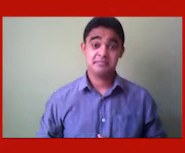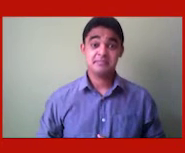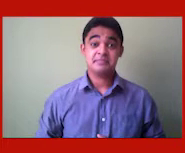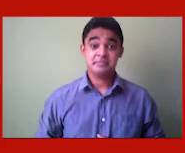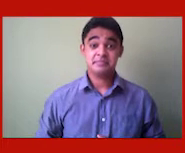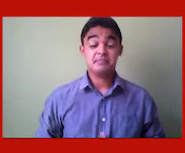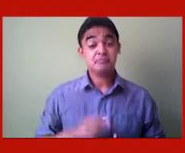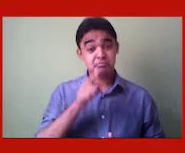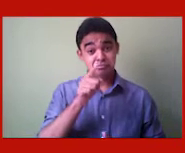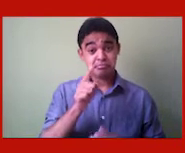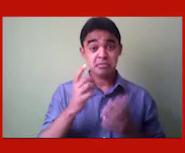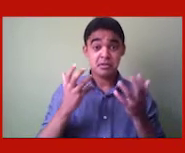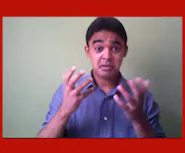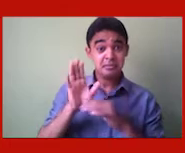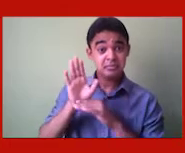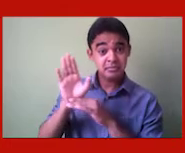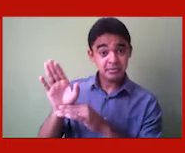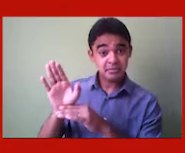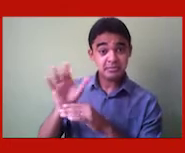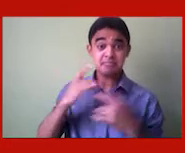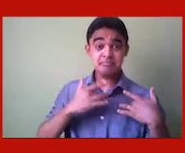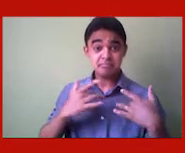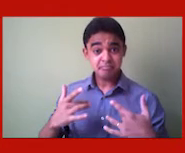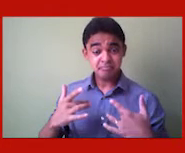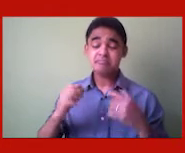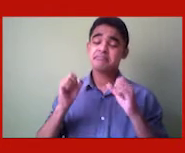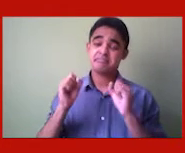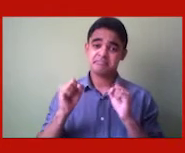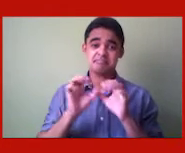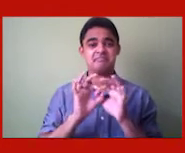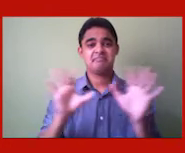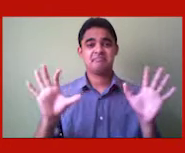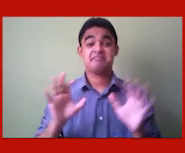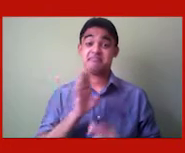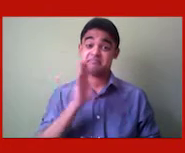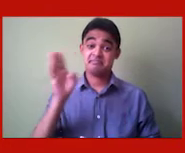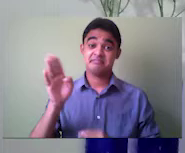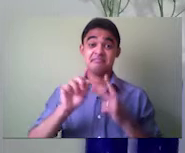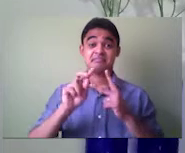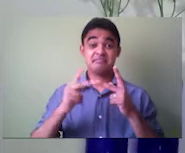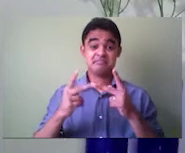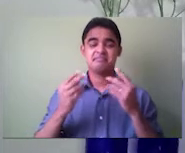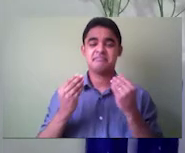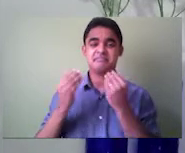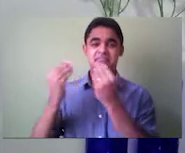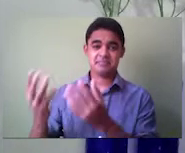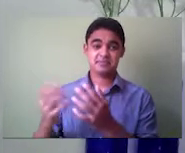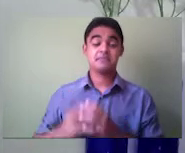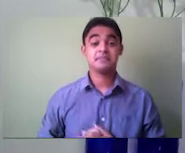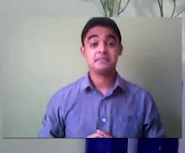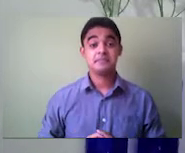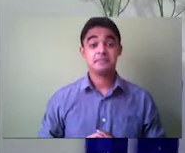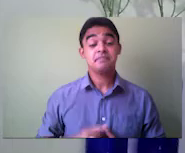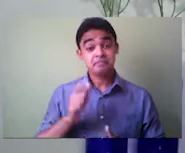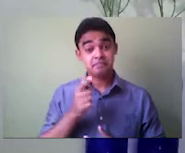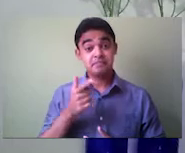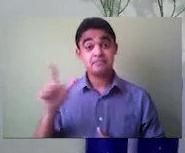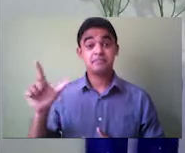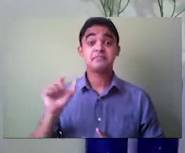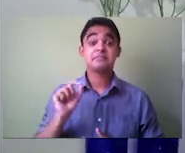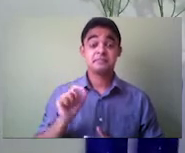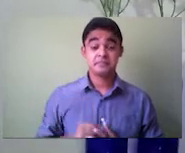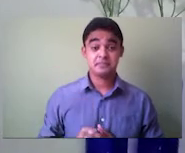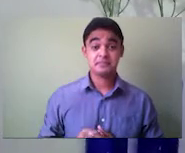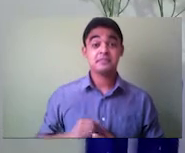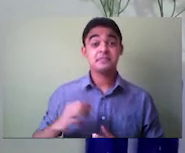-dia e das 2h às 6h da tarde, na recepção da Progep, até o 20 de dezembro. E na última sexta-feira, 20 de